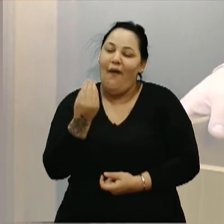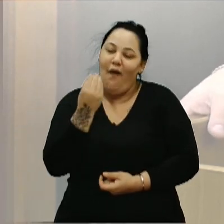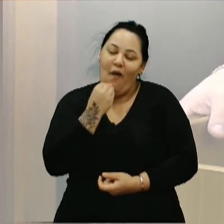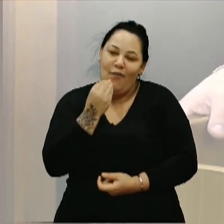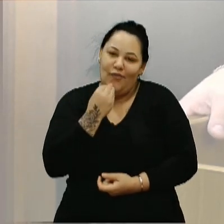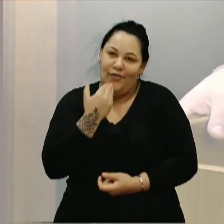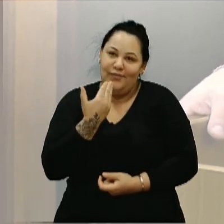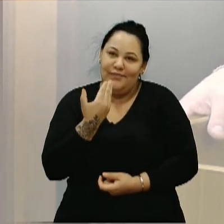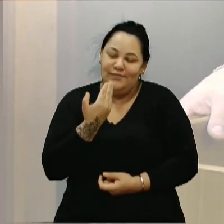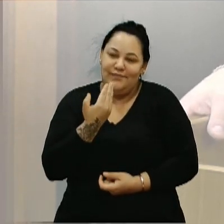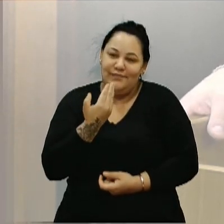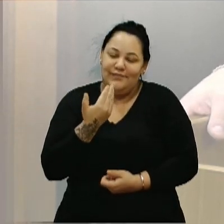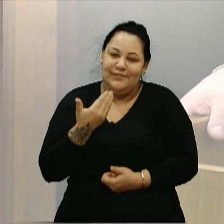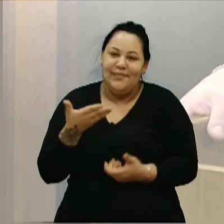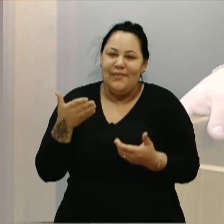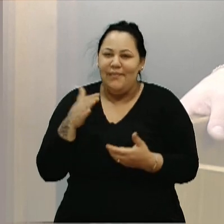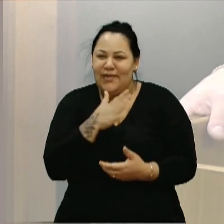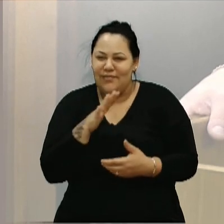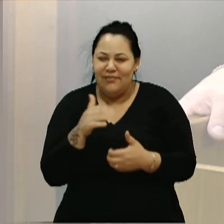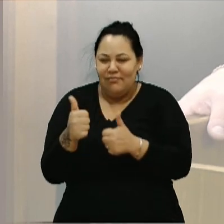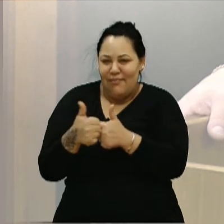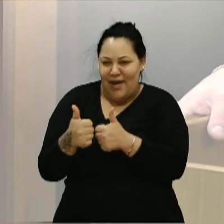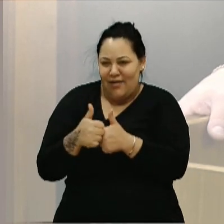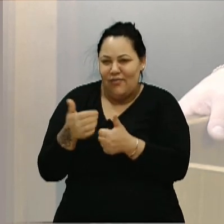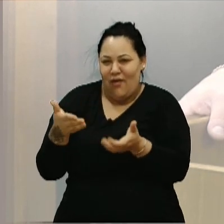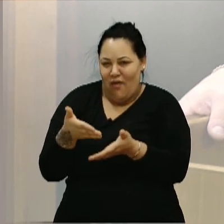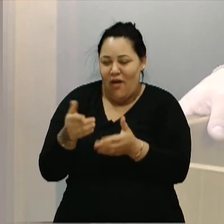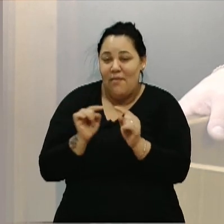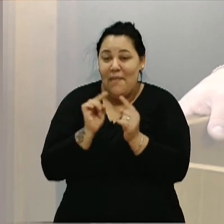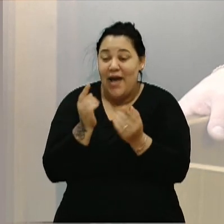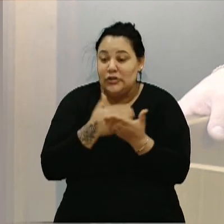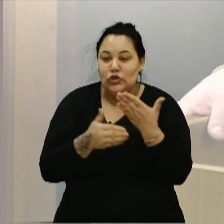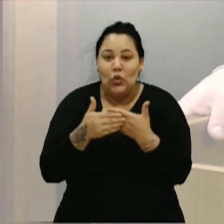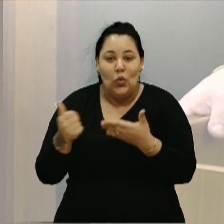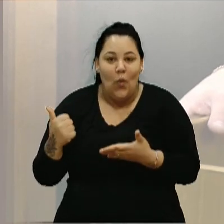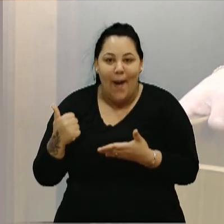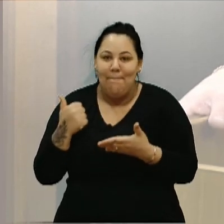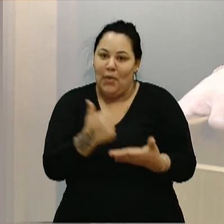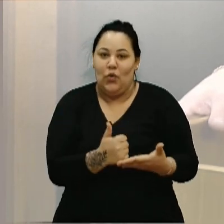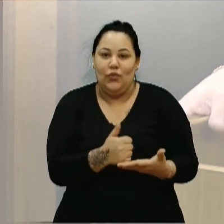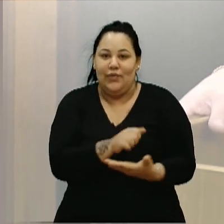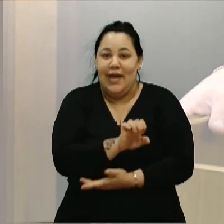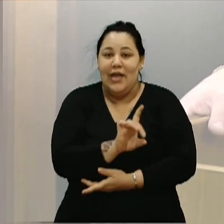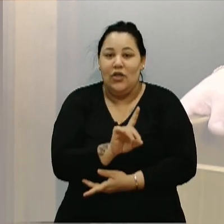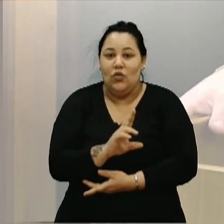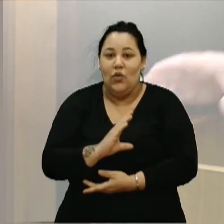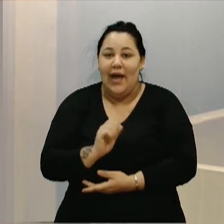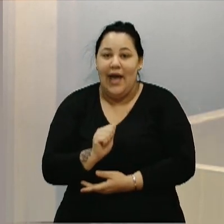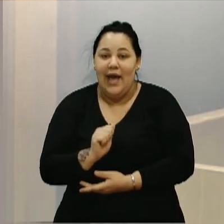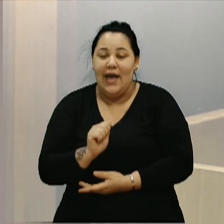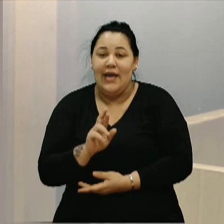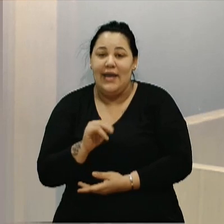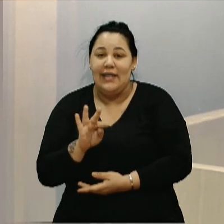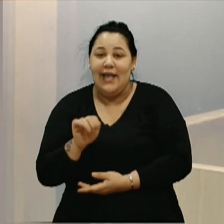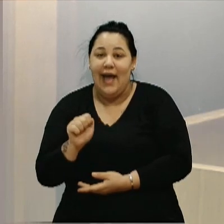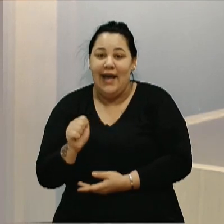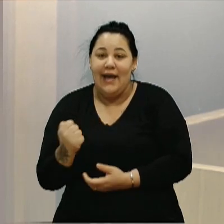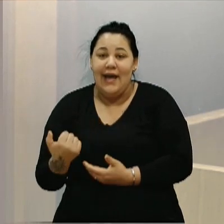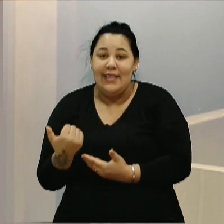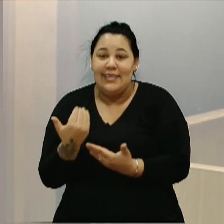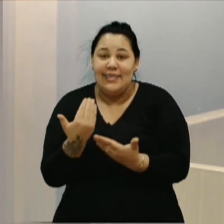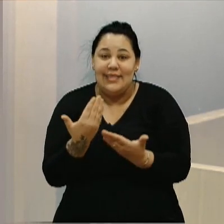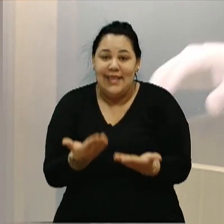propriamente dito, mas todo esse apoio que a Educaritá dá, ela é de uma maneira imensurável,